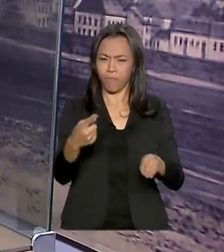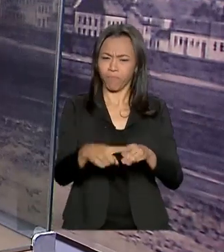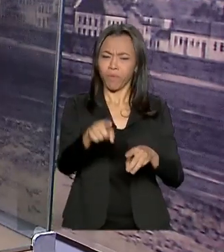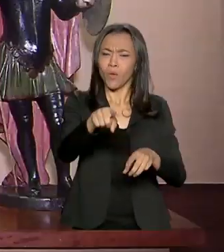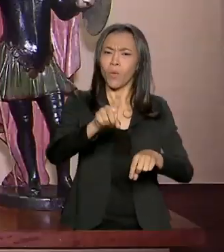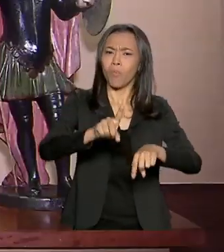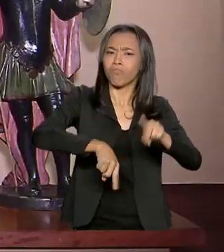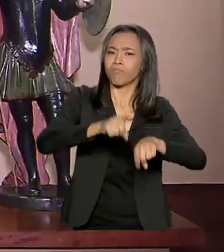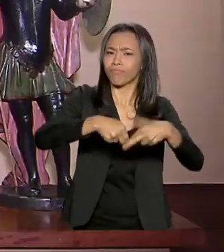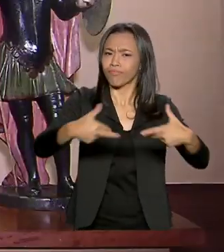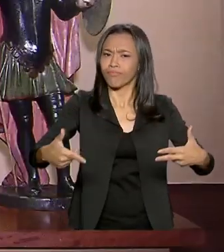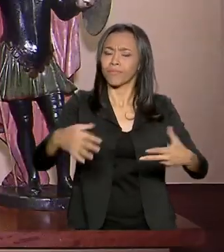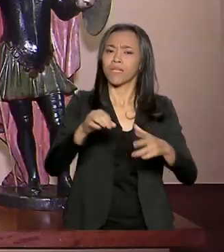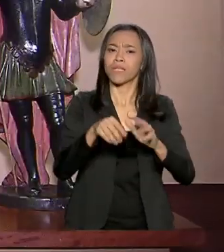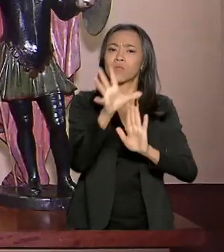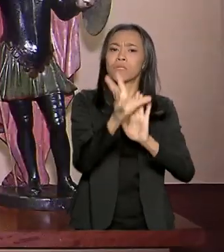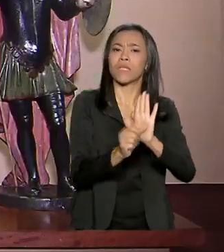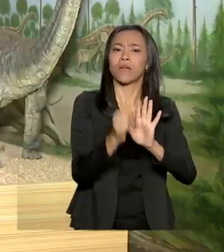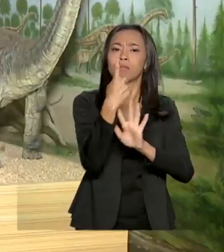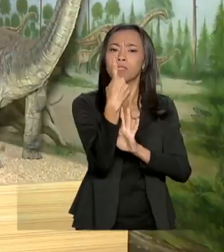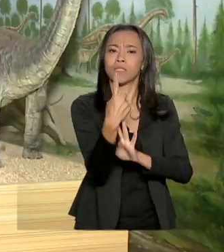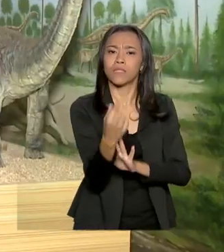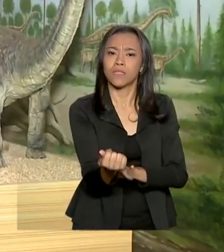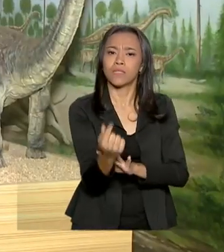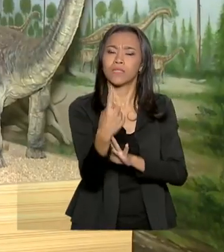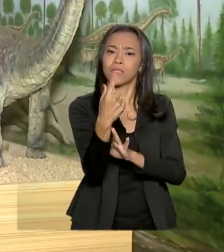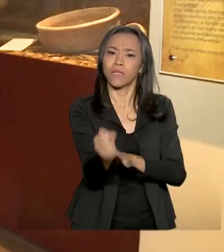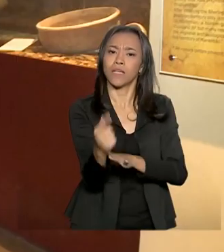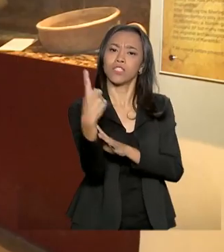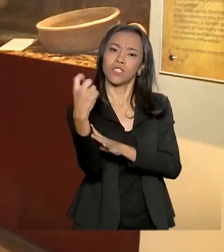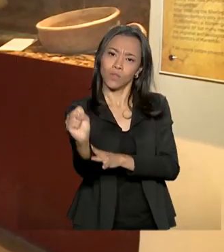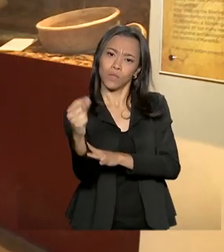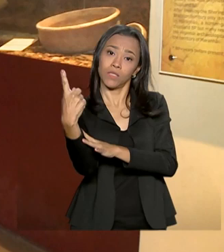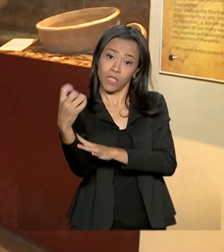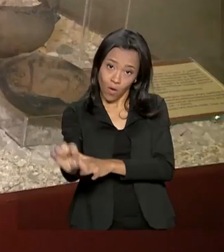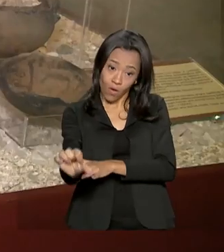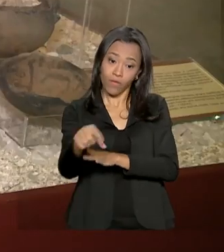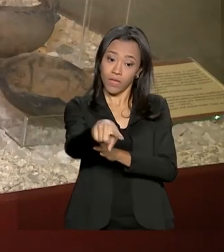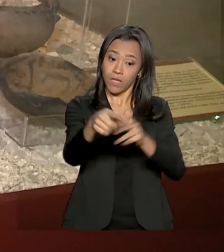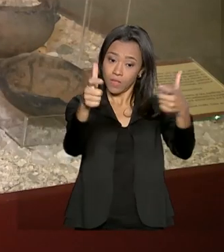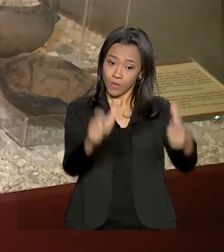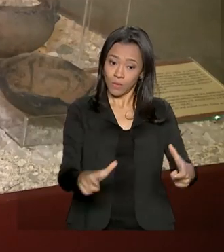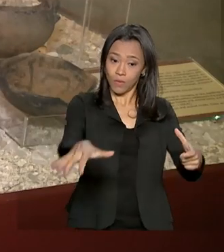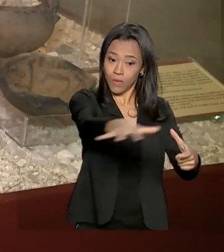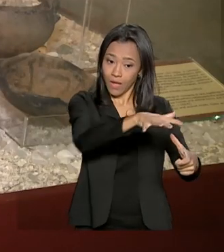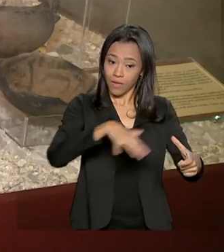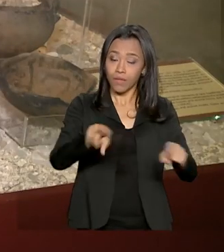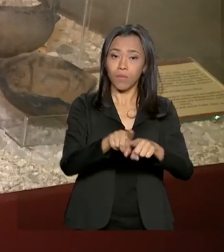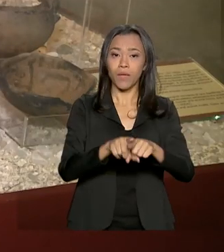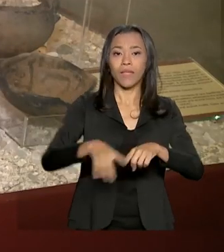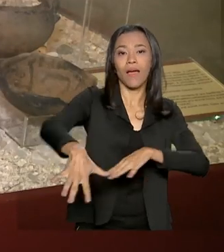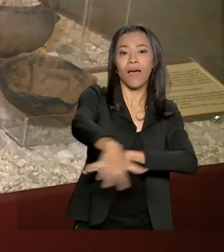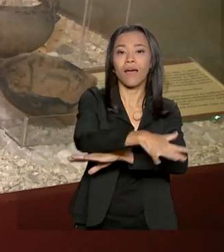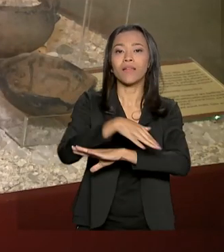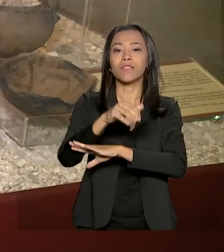XVII, XVIII e XIX, e o Centro de Pesquisa de História Natural e Arqueologia.